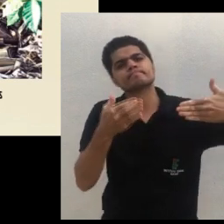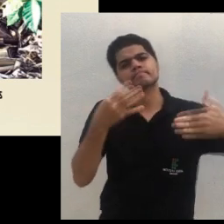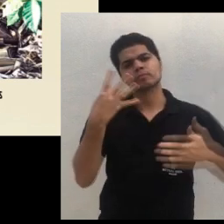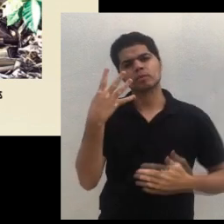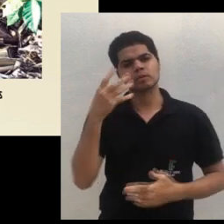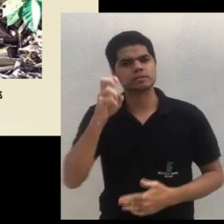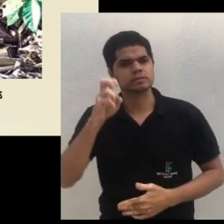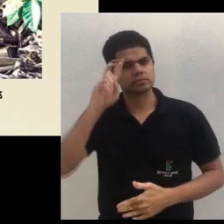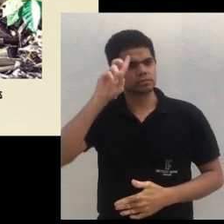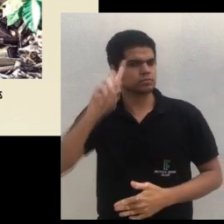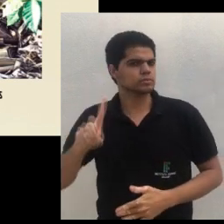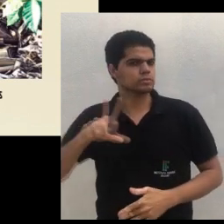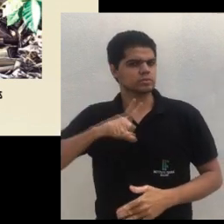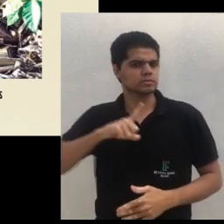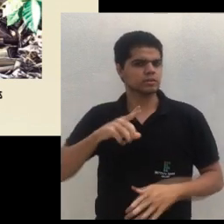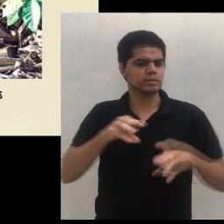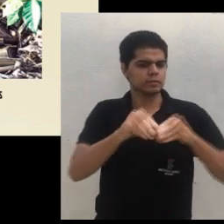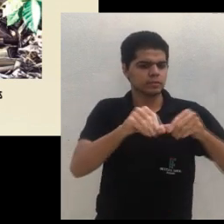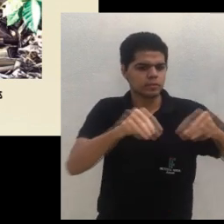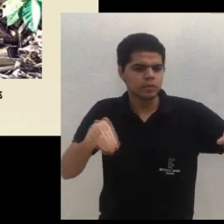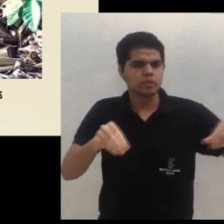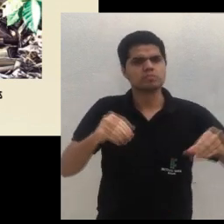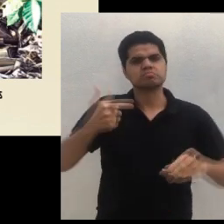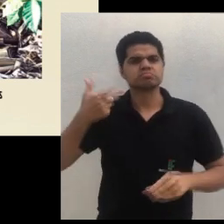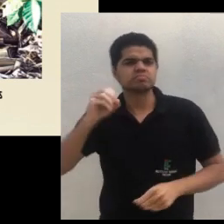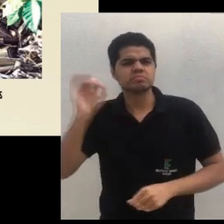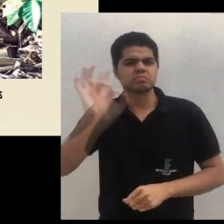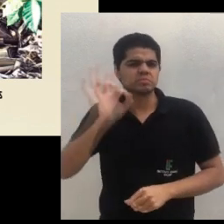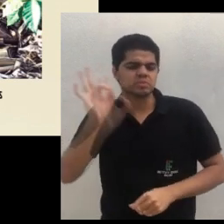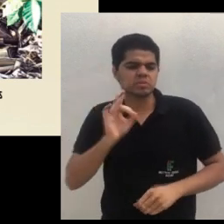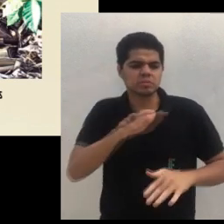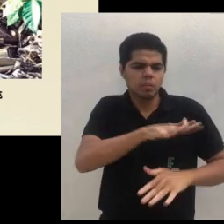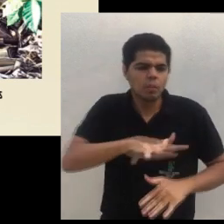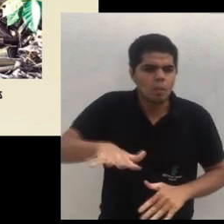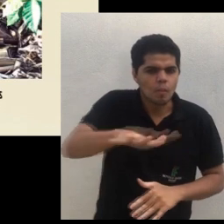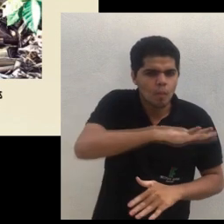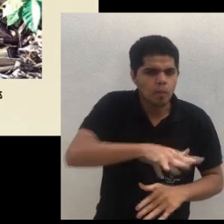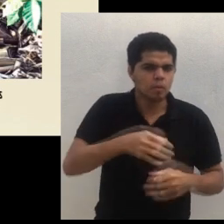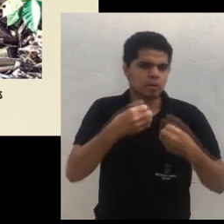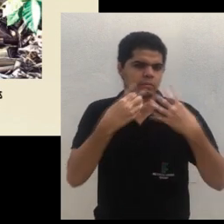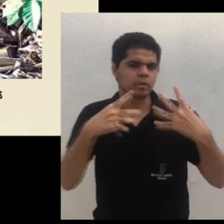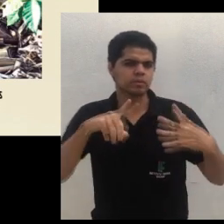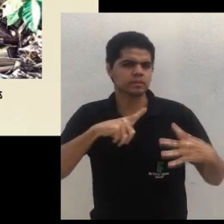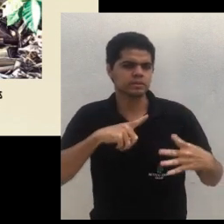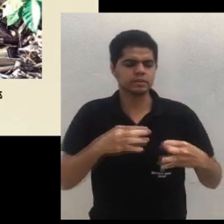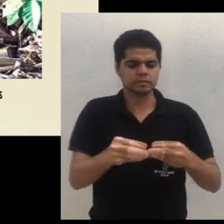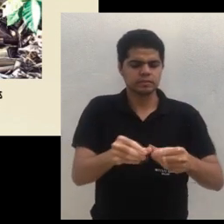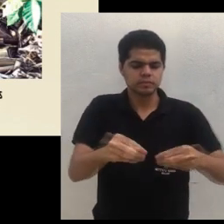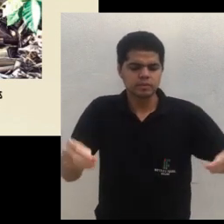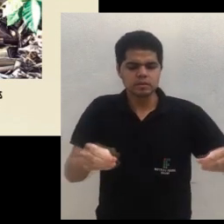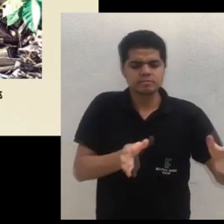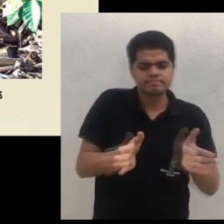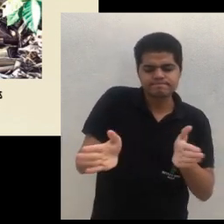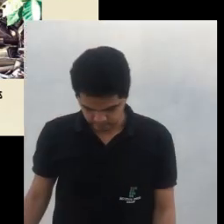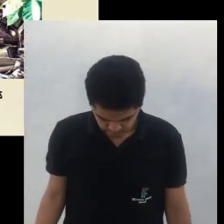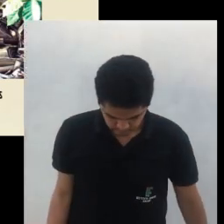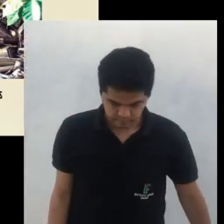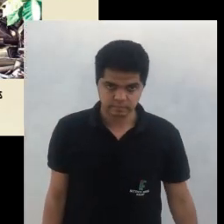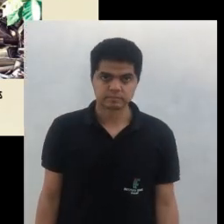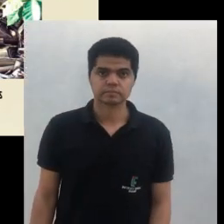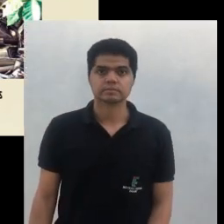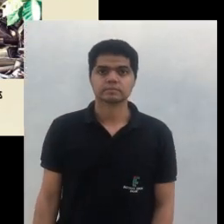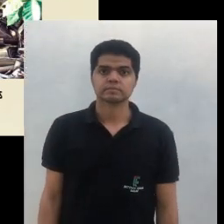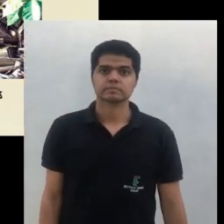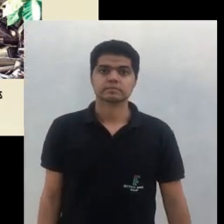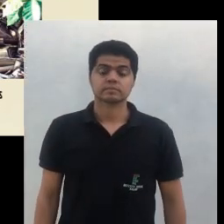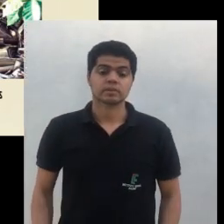elas ali eu já posso ir plantando ali o alface aos 30 dias quando são colhidos rabanete rúculo alface ainda está longe de ter se desenvolvido